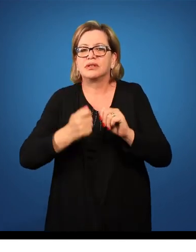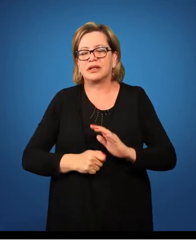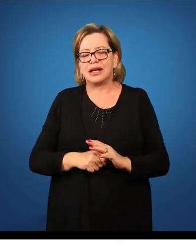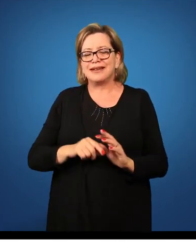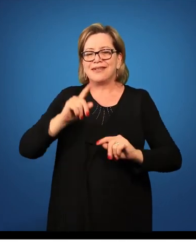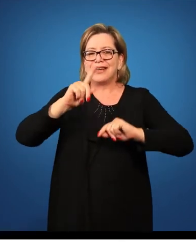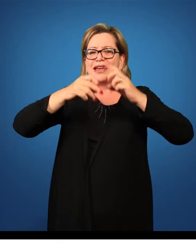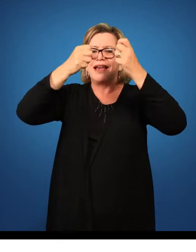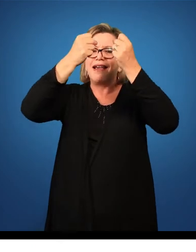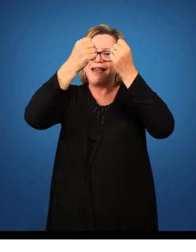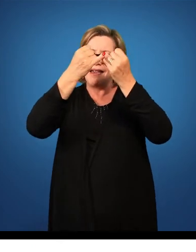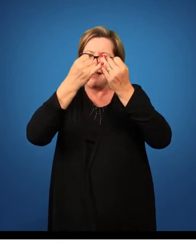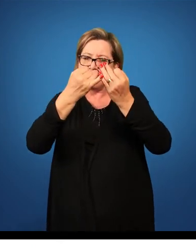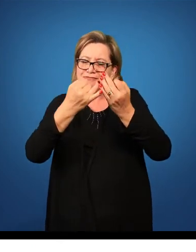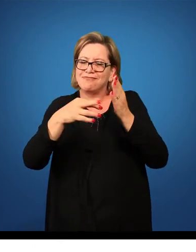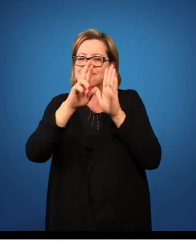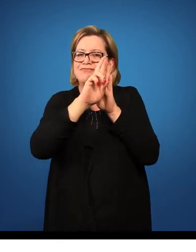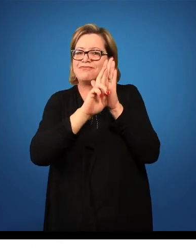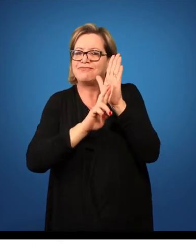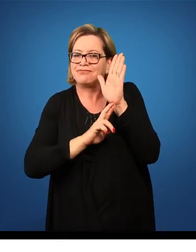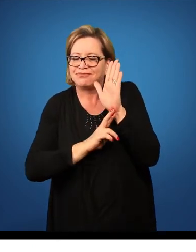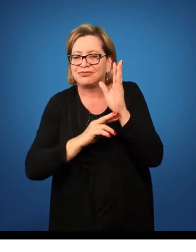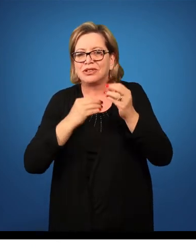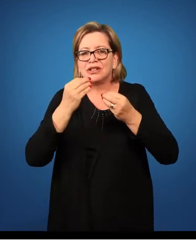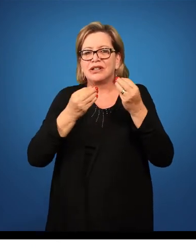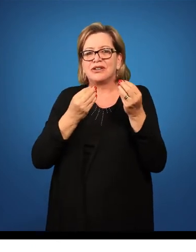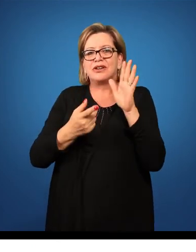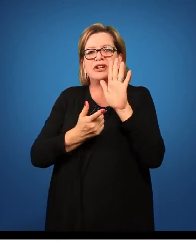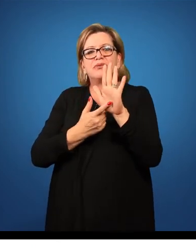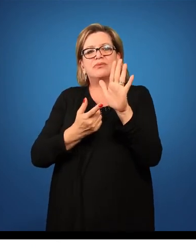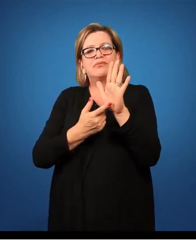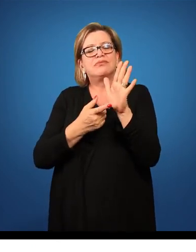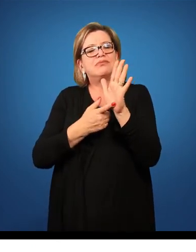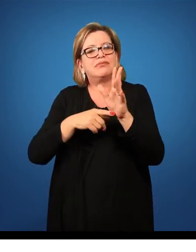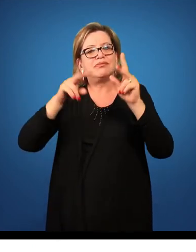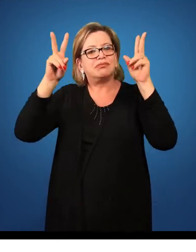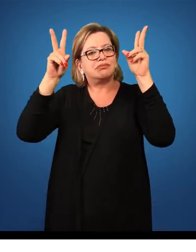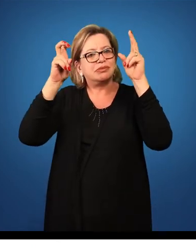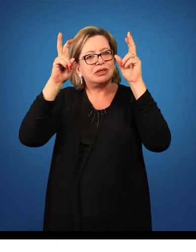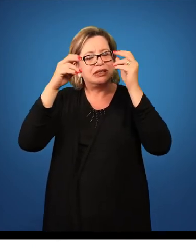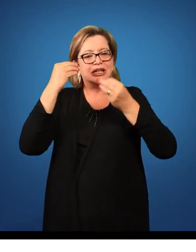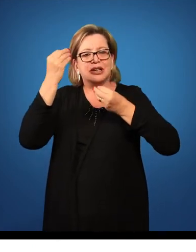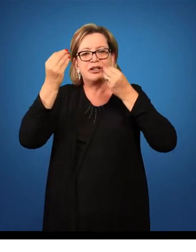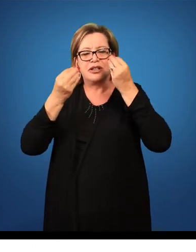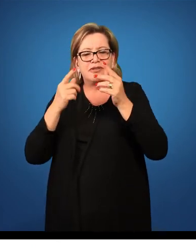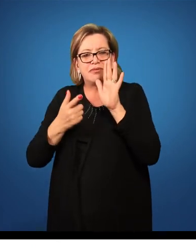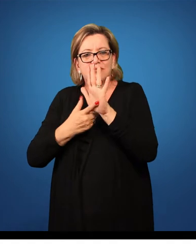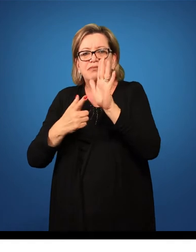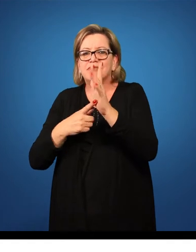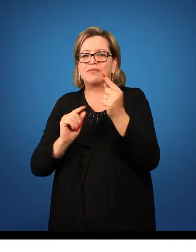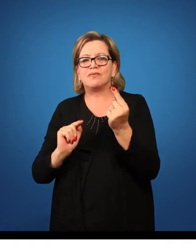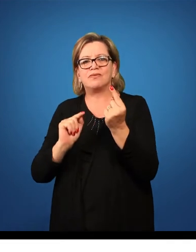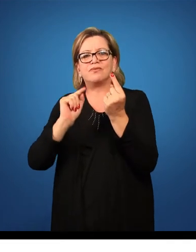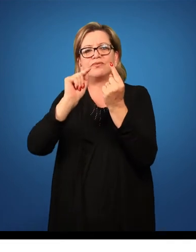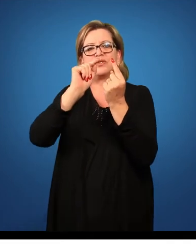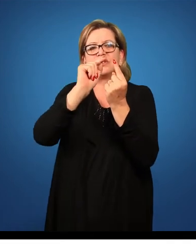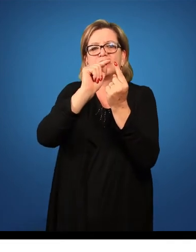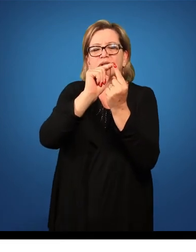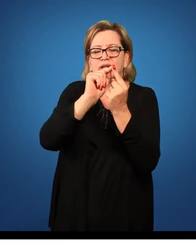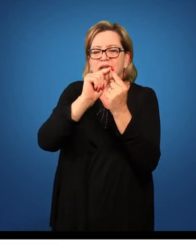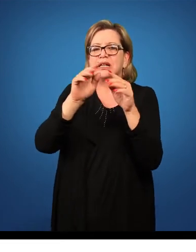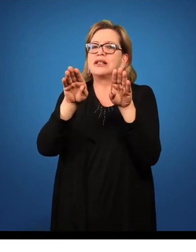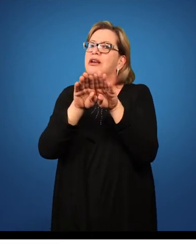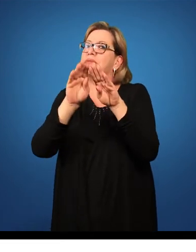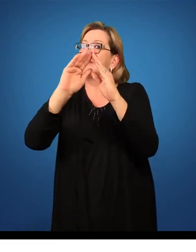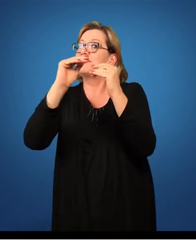relatório. Nós temos que estabelecer o assunto, temos que mencionar o objetivo, o colégio